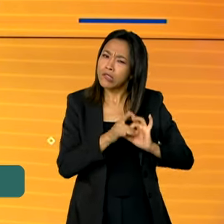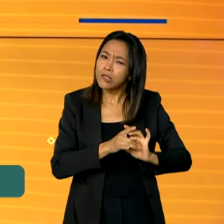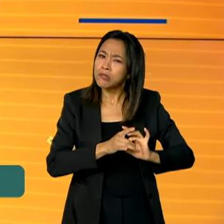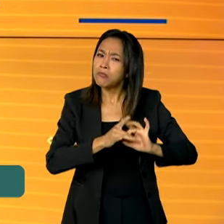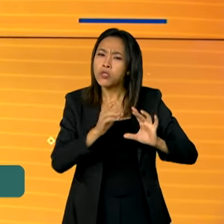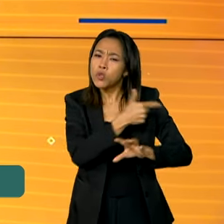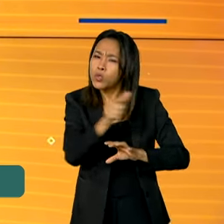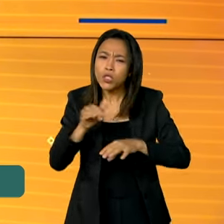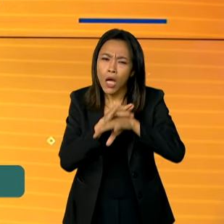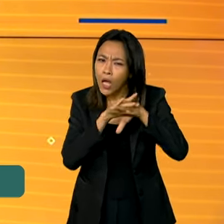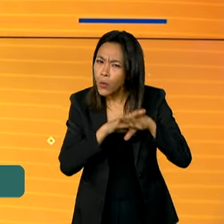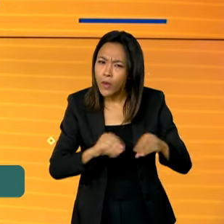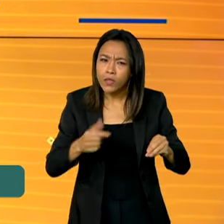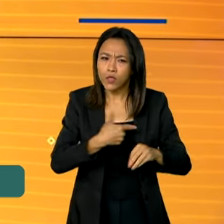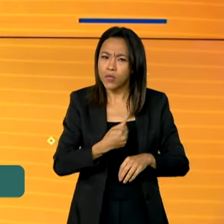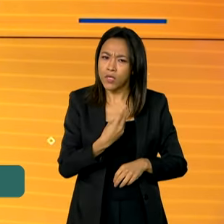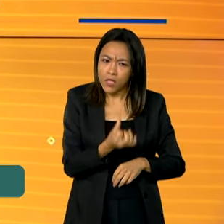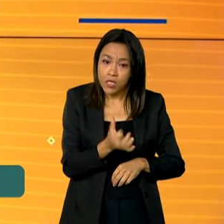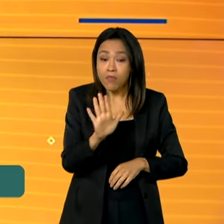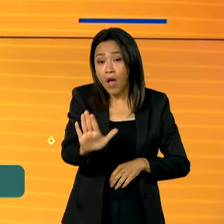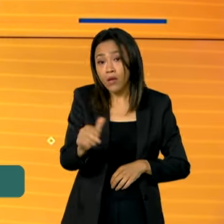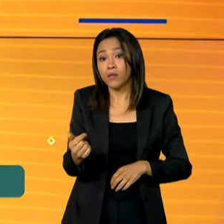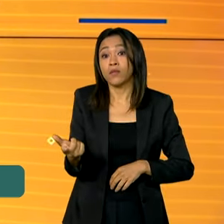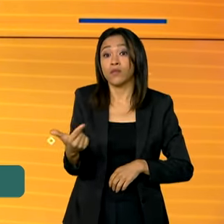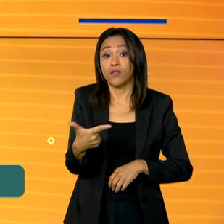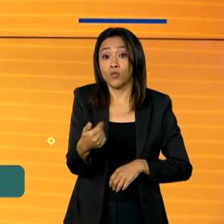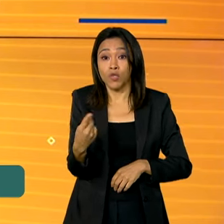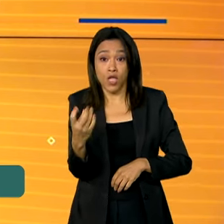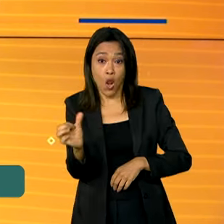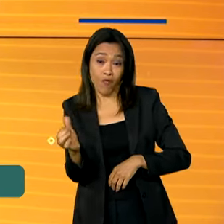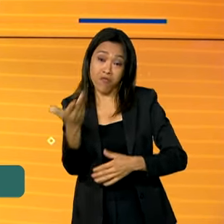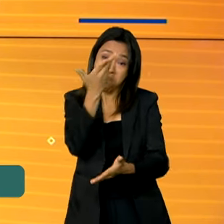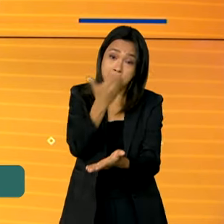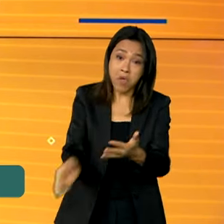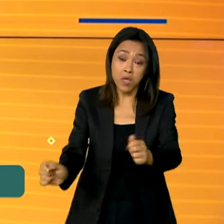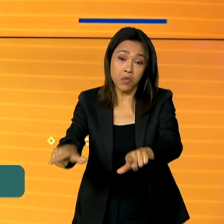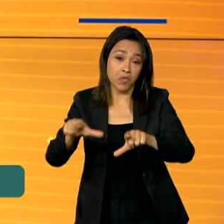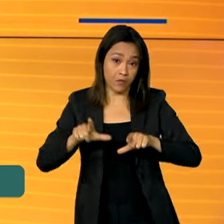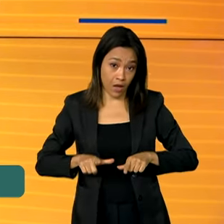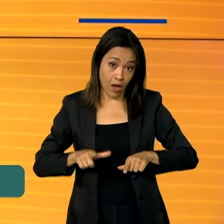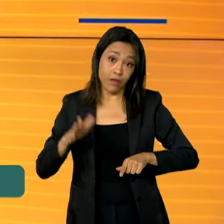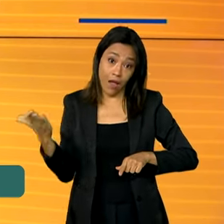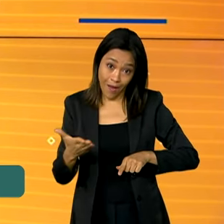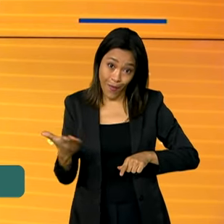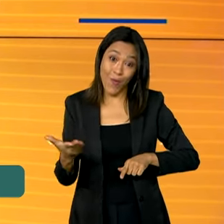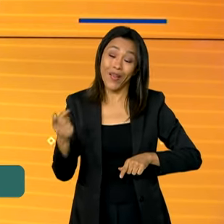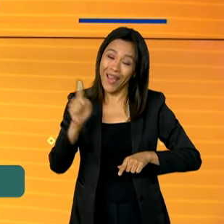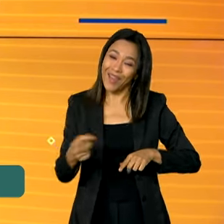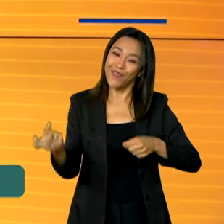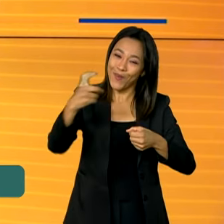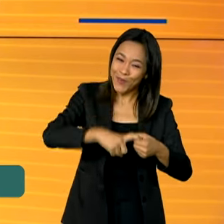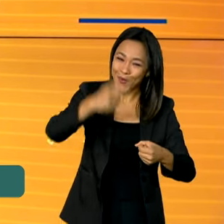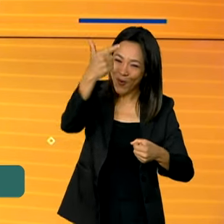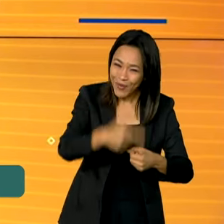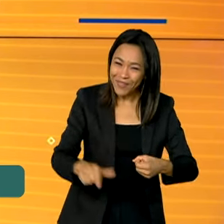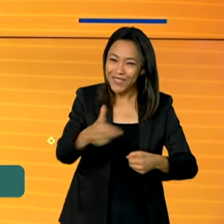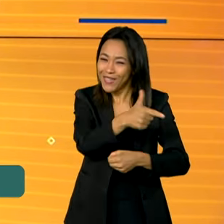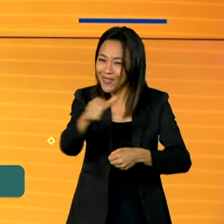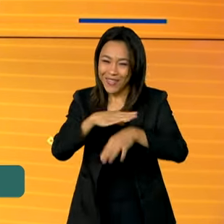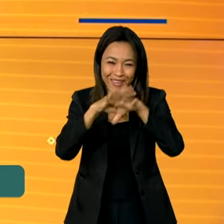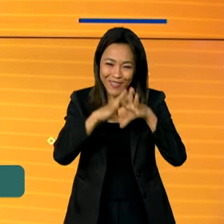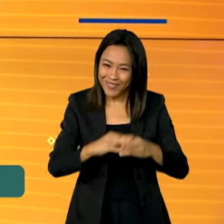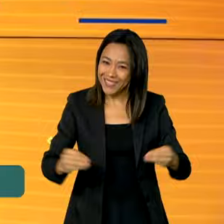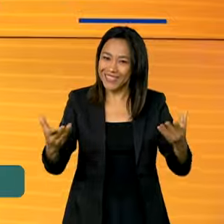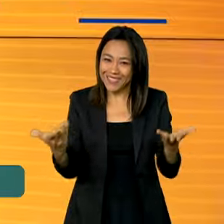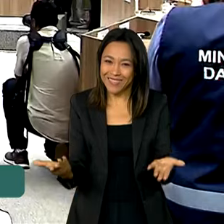2016, mas em 2019 perdeu o certificado. Agora, a marca de um país livre de sarampo foi